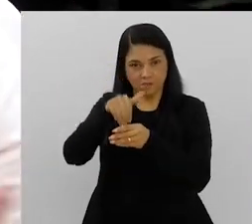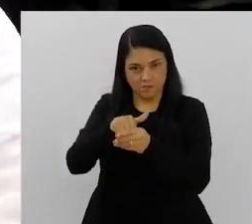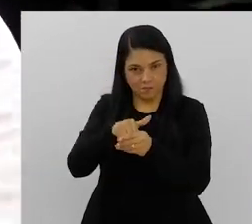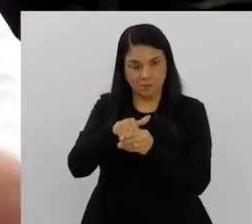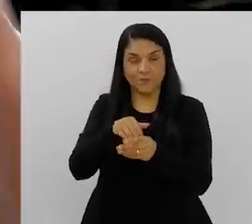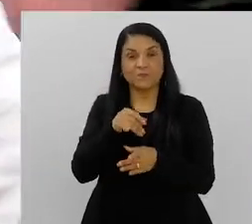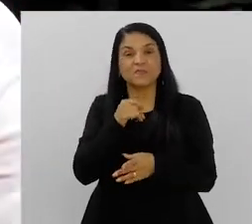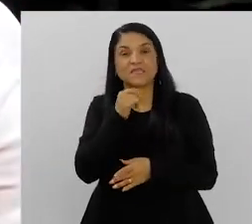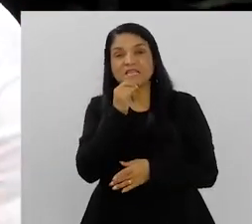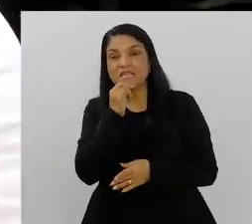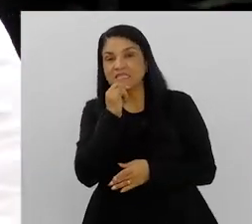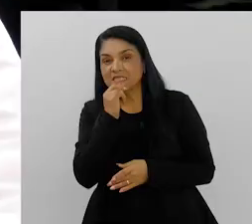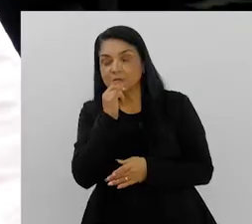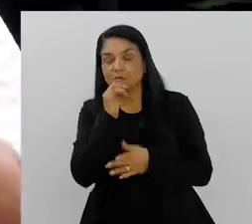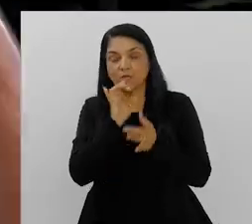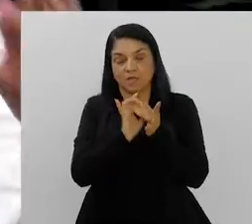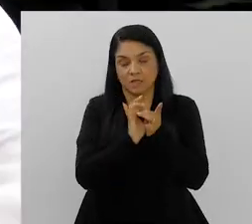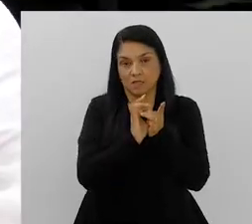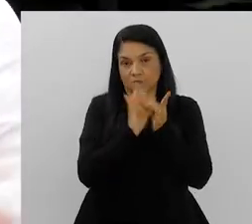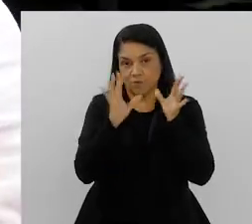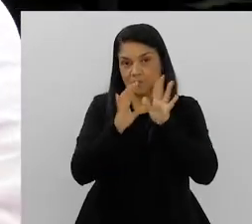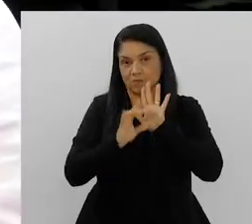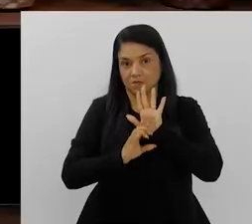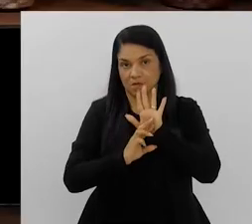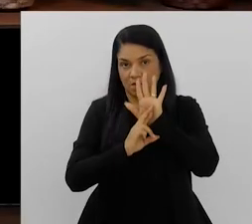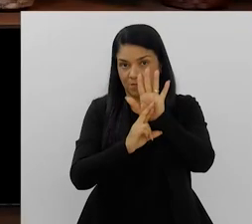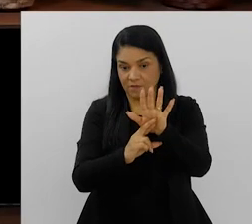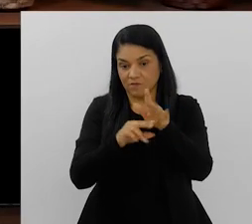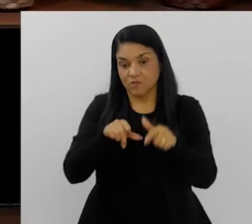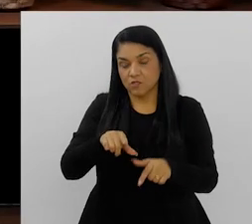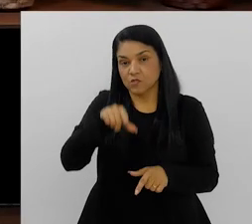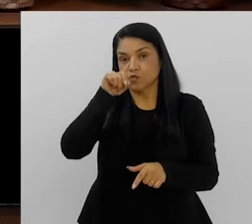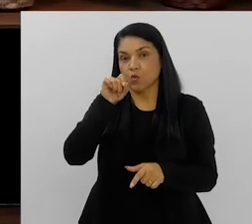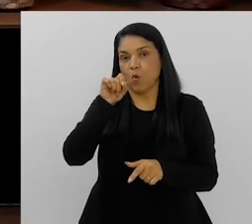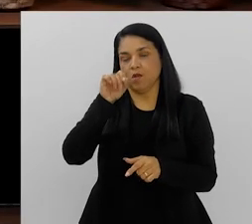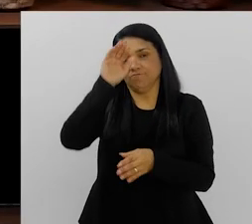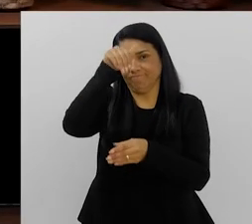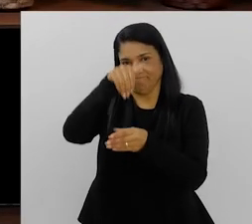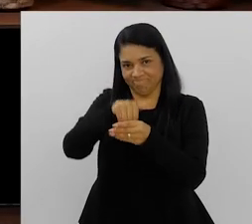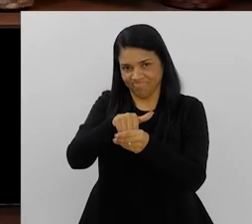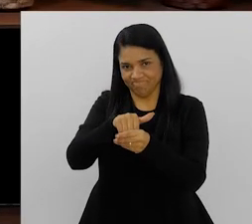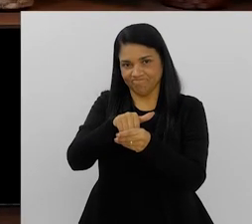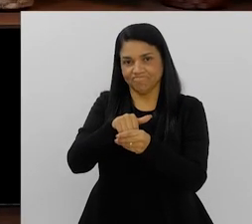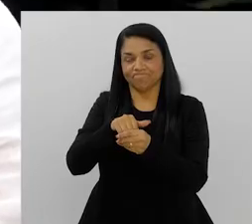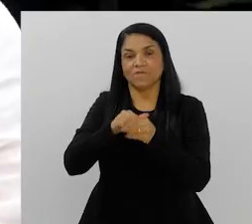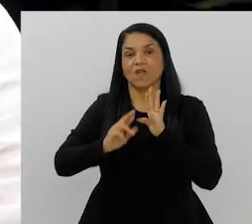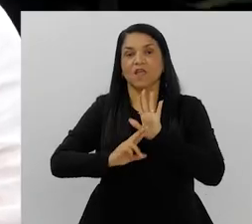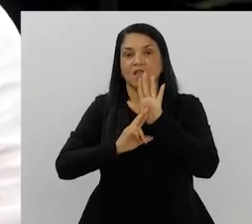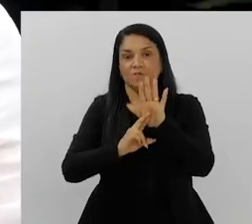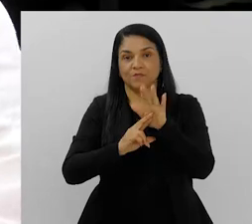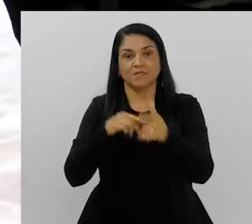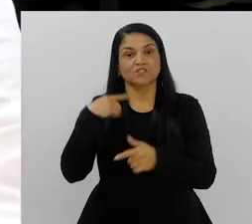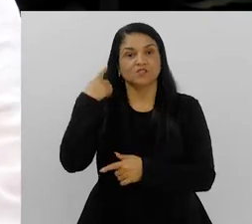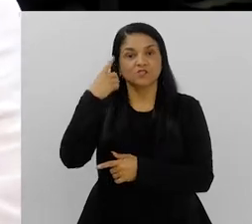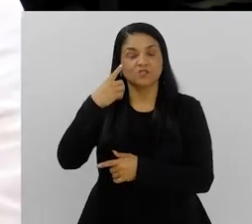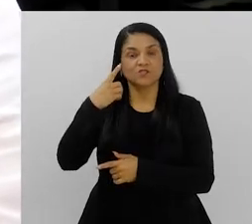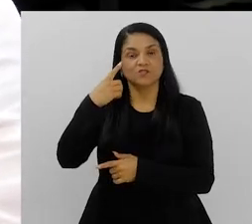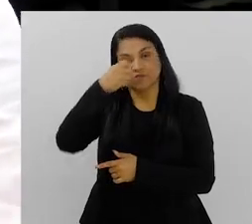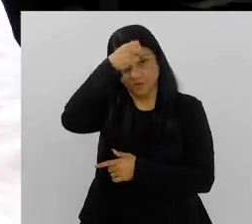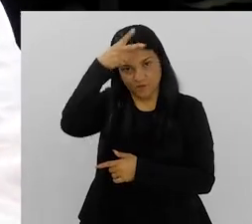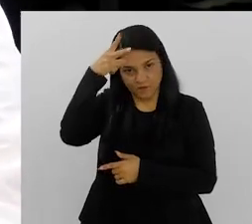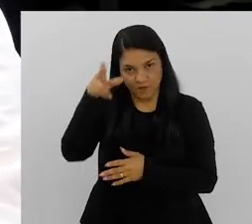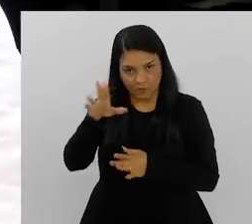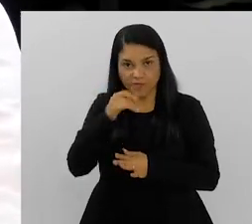ontem, tivemos aí eleições, um exemplo da democracia representativa, onde você escolhe os seus representantes. Os